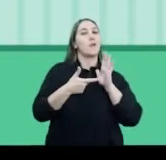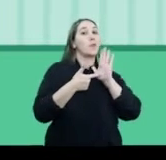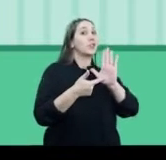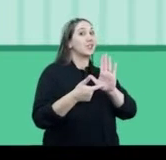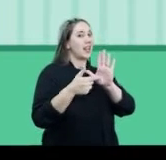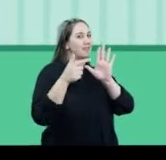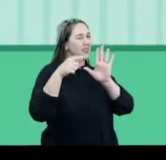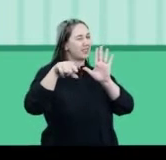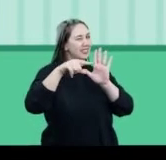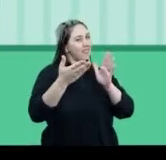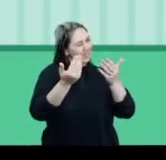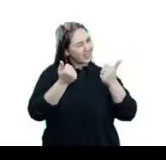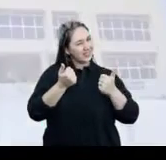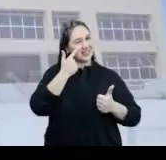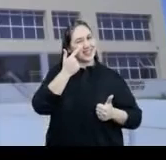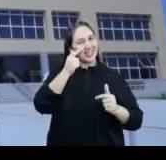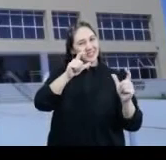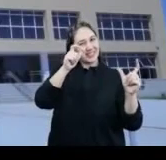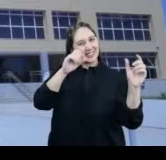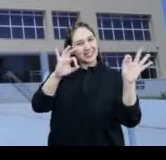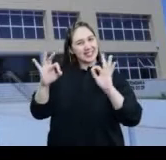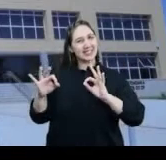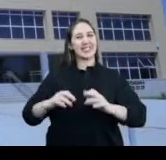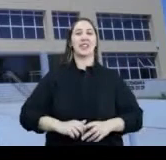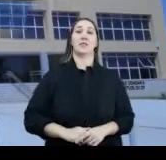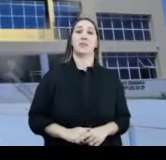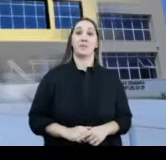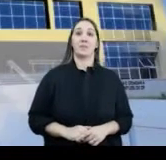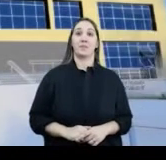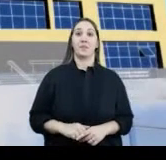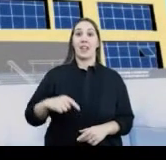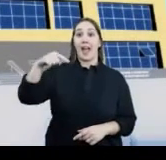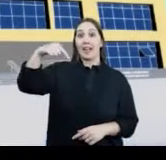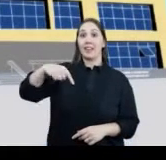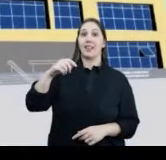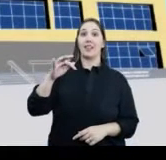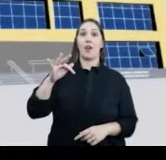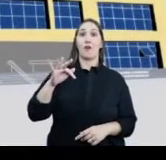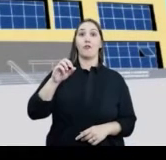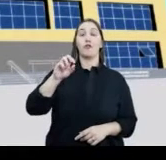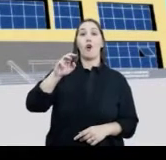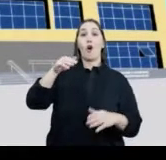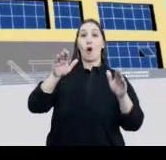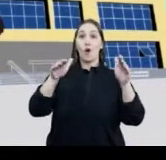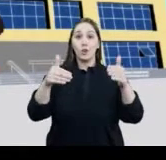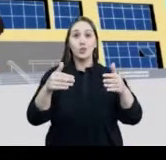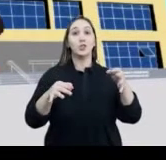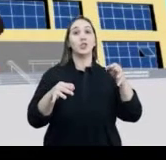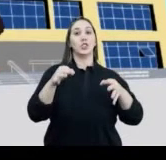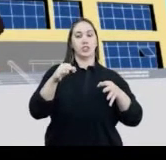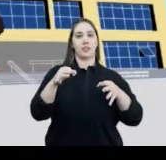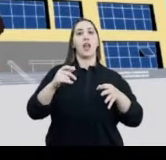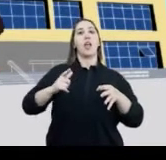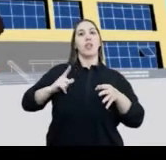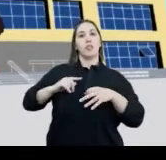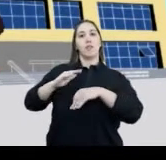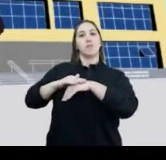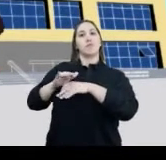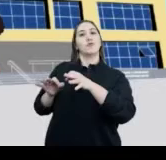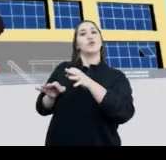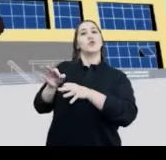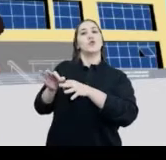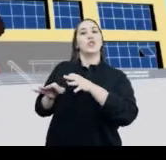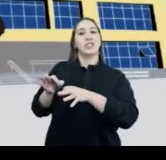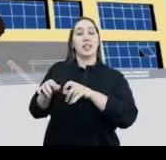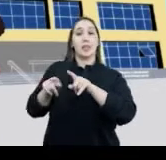como é Vem comigo Foto do Fórum Aqui é o Fórum da Justiça Onde trabalham os juízes e as pessoas que os ajudam